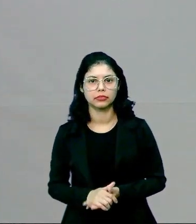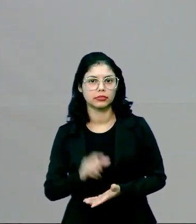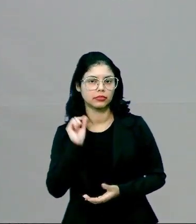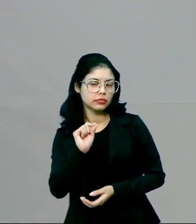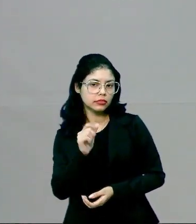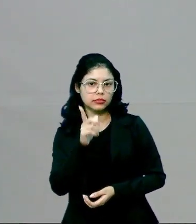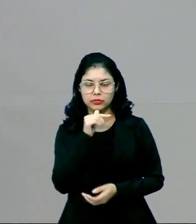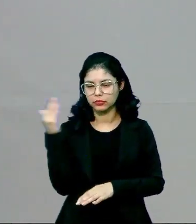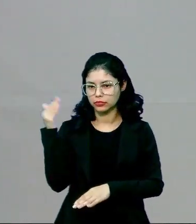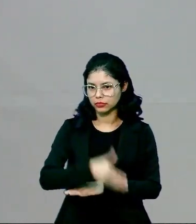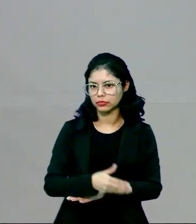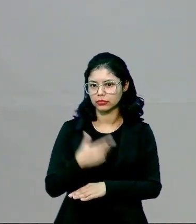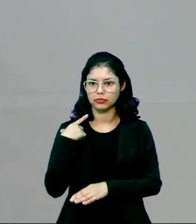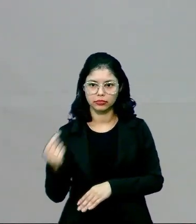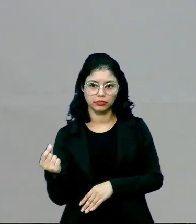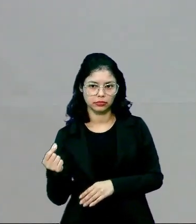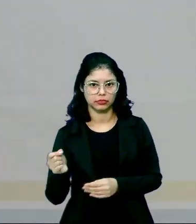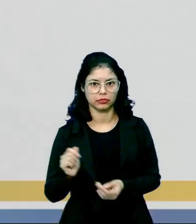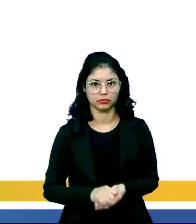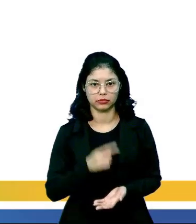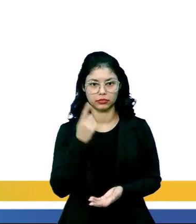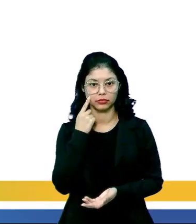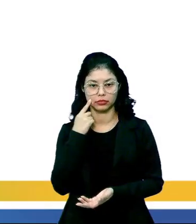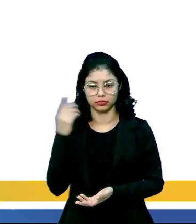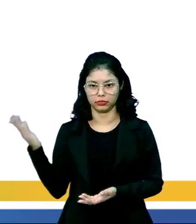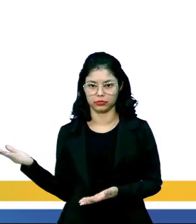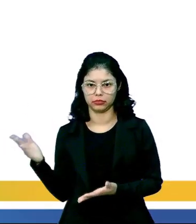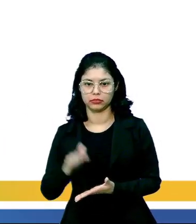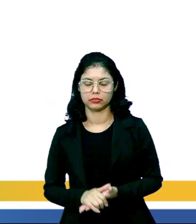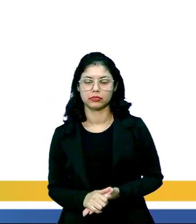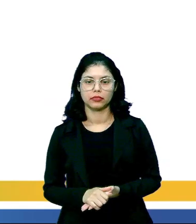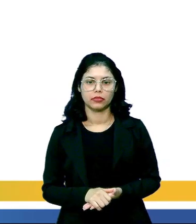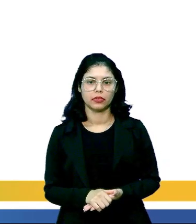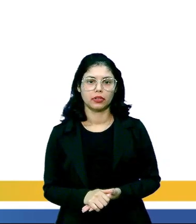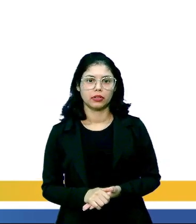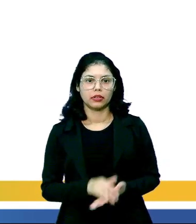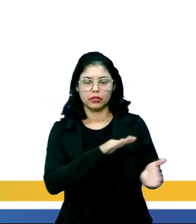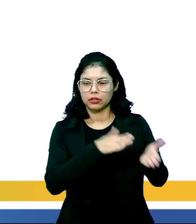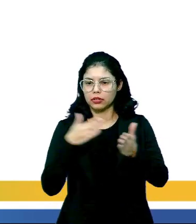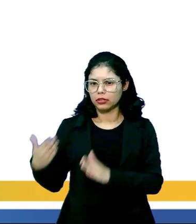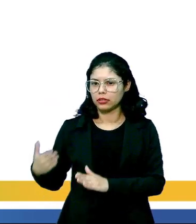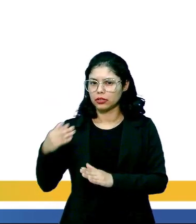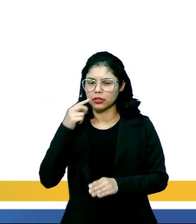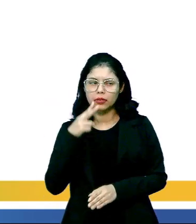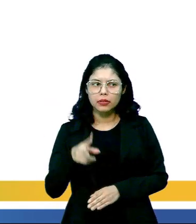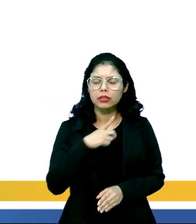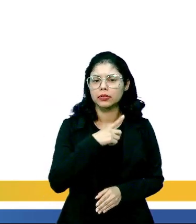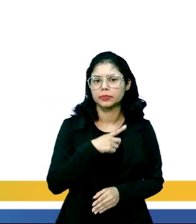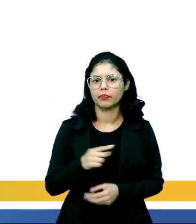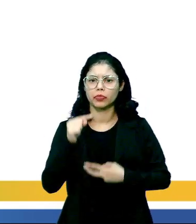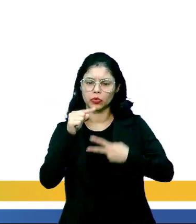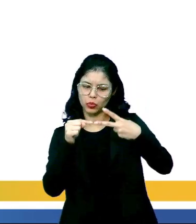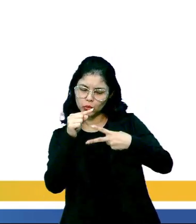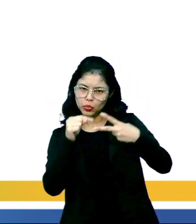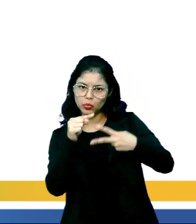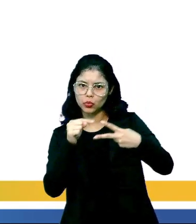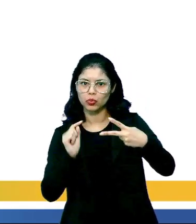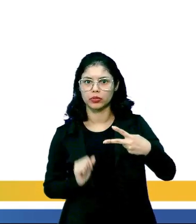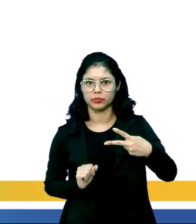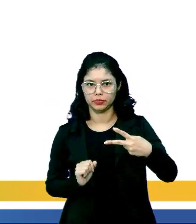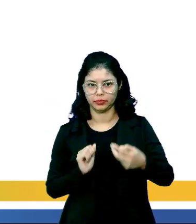água entrar, a água sair? Olha só, pessoal. Com essa parte aqui, temos os dois estômatos, tá?